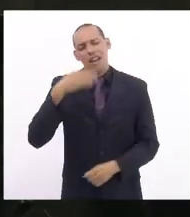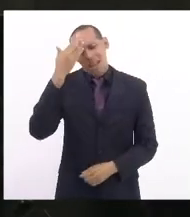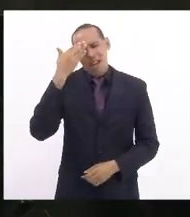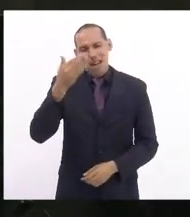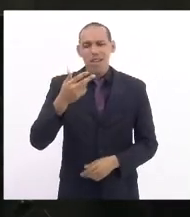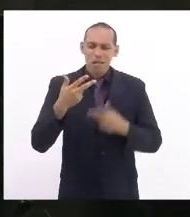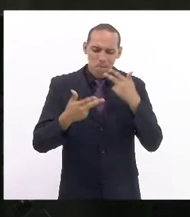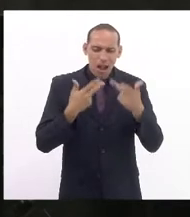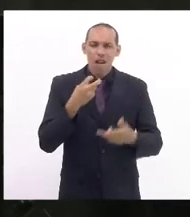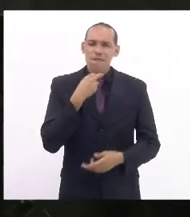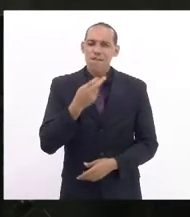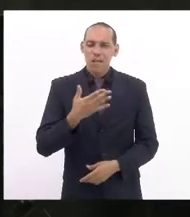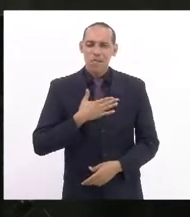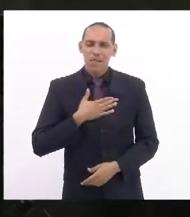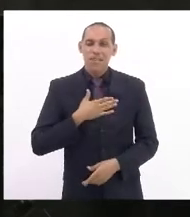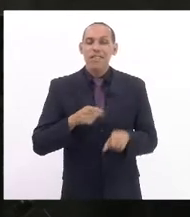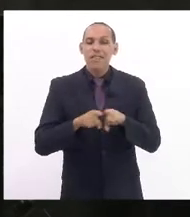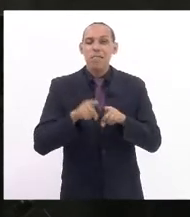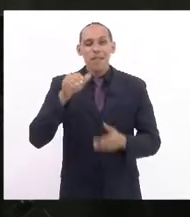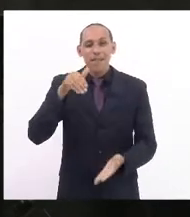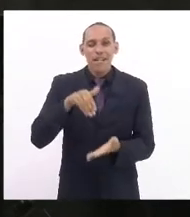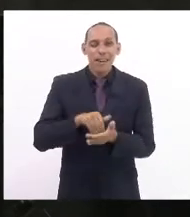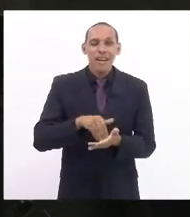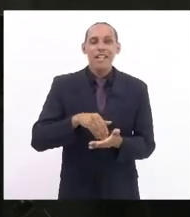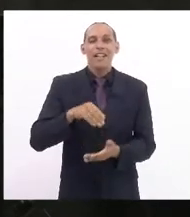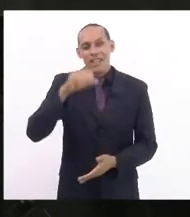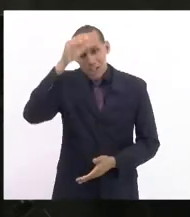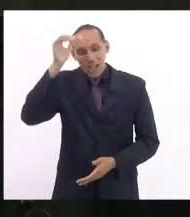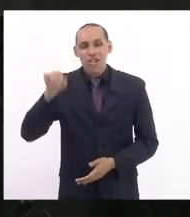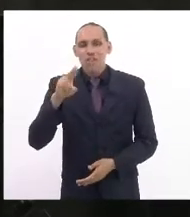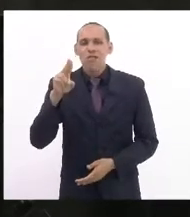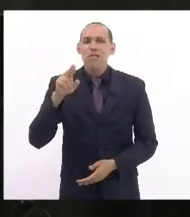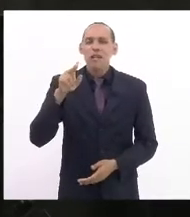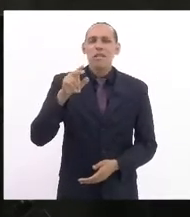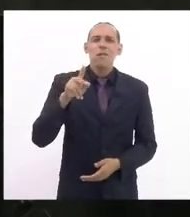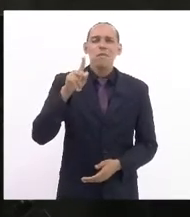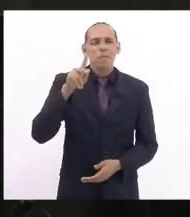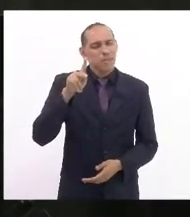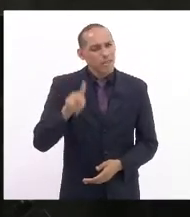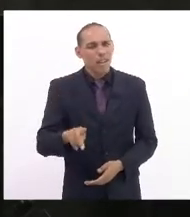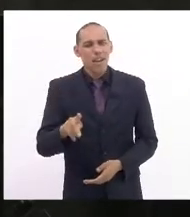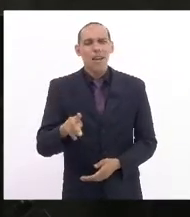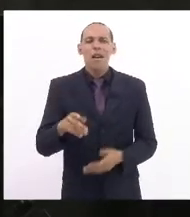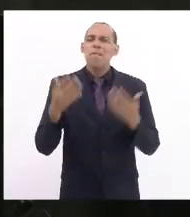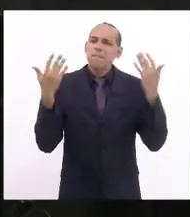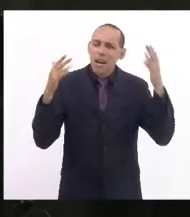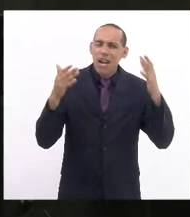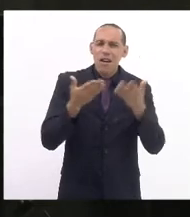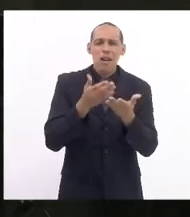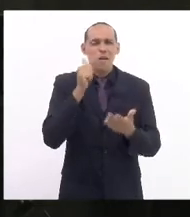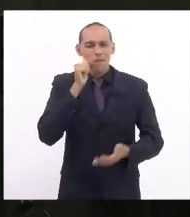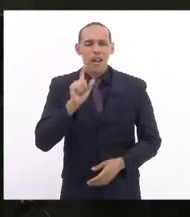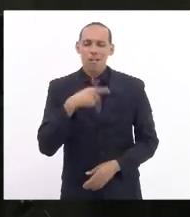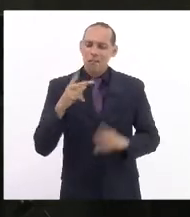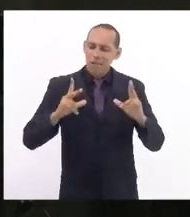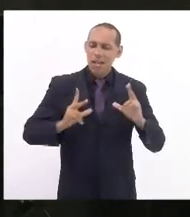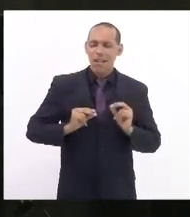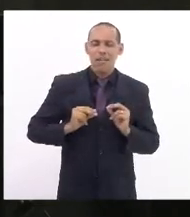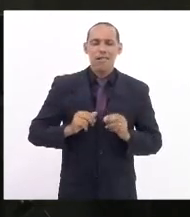finalizar mais uma vez, deputada Tia Ju, parabéns a todas nós mulheres porque somos merecedoras.